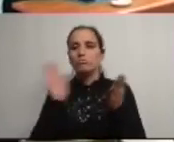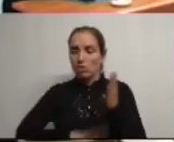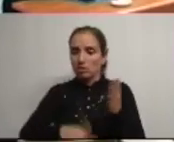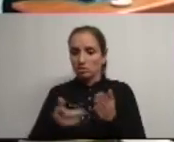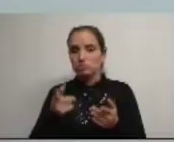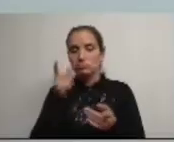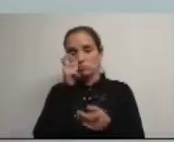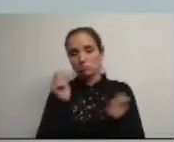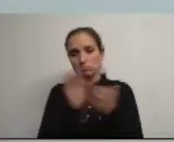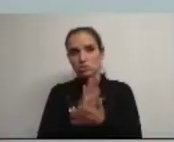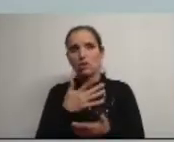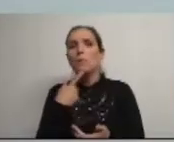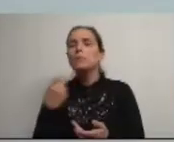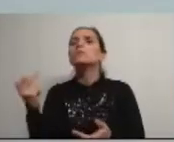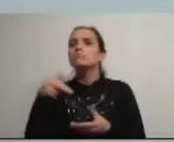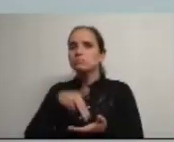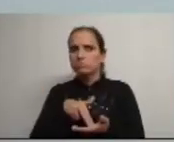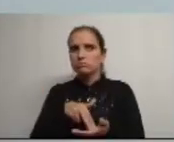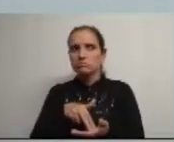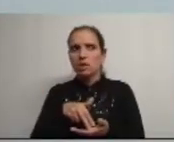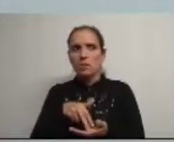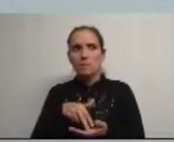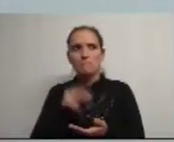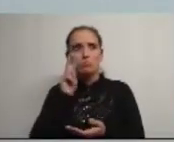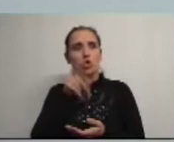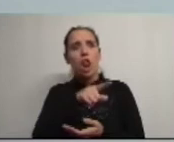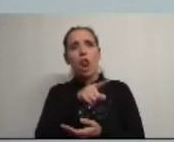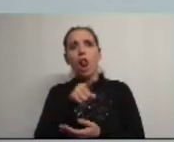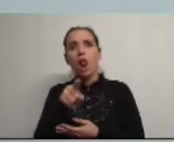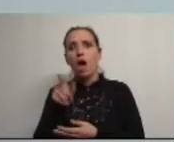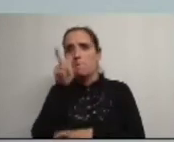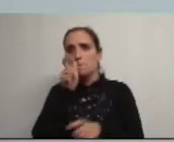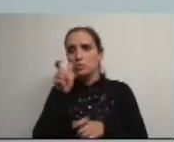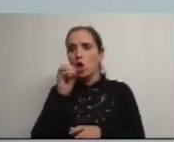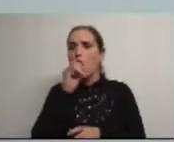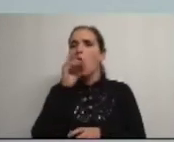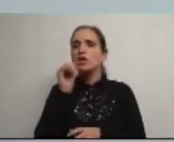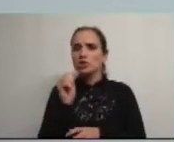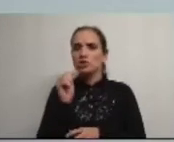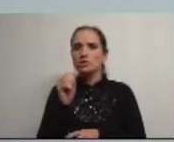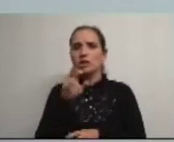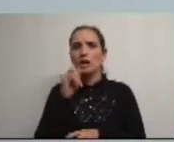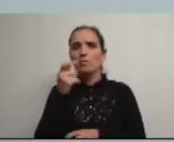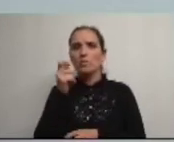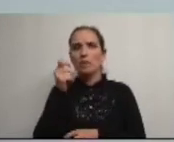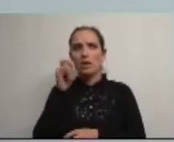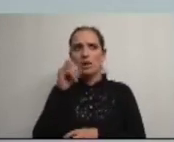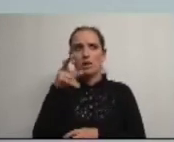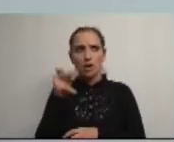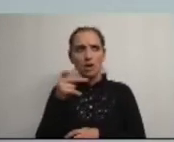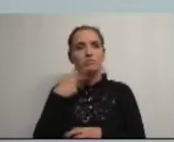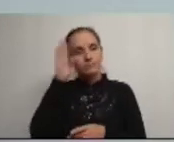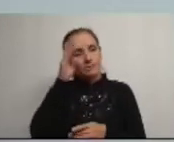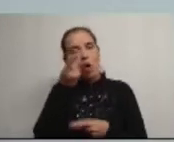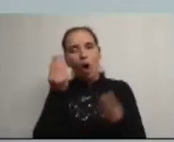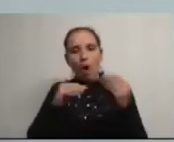comunicação social a pergunta que me traz aqui uma vez que também vejo que estão aqui presentes pessoas da Agda Ribeira sabemos que houve alguns problemas com